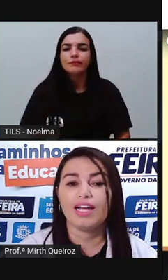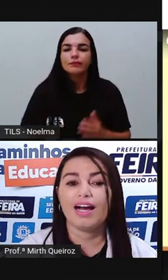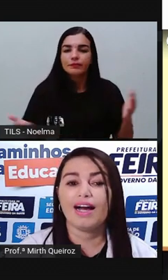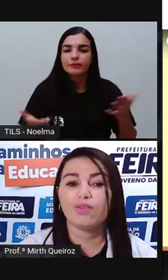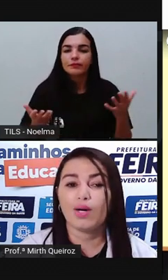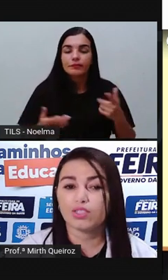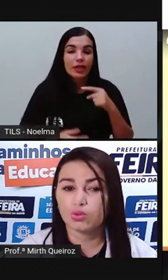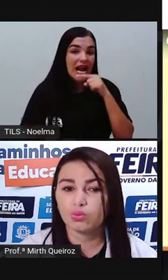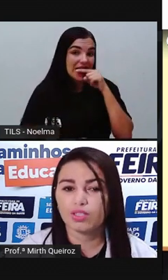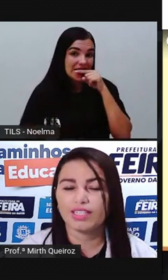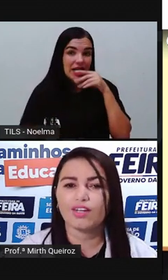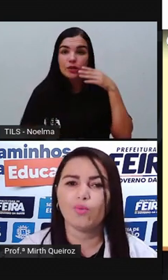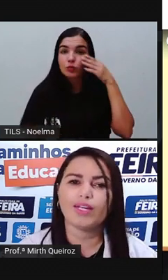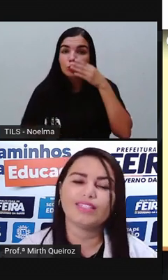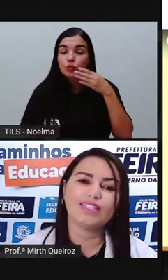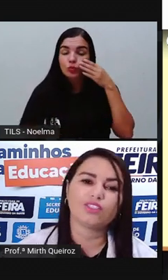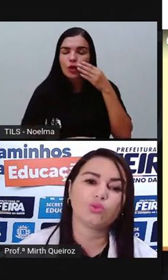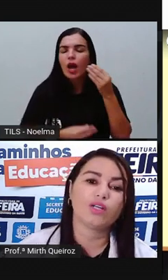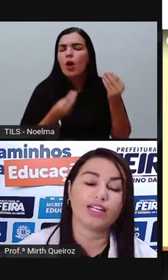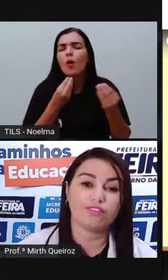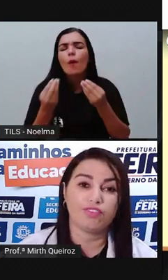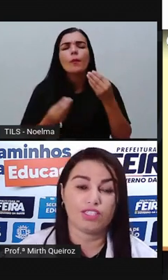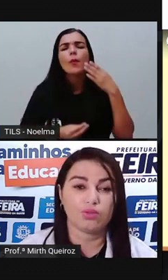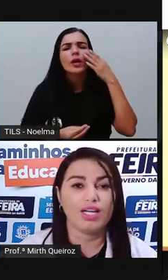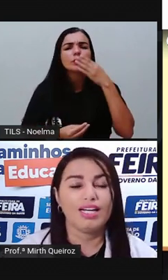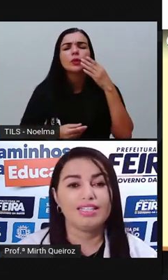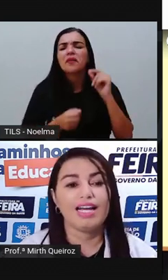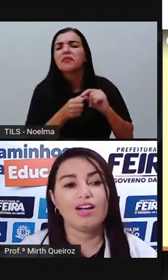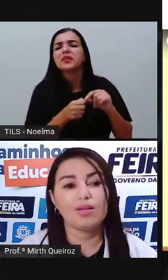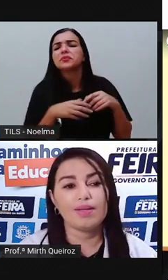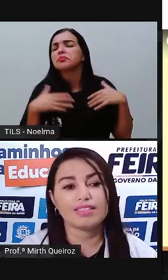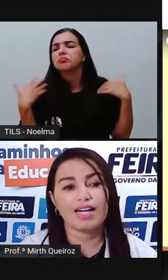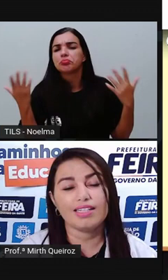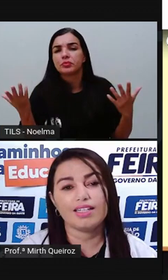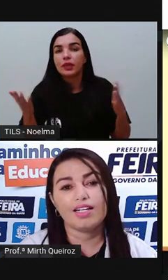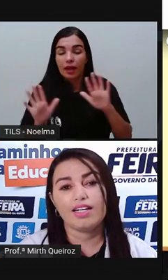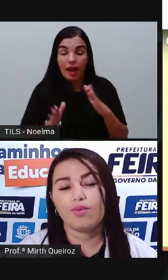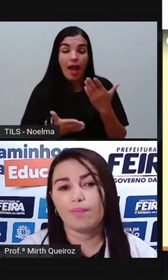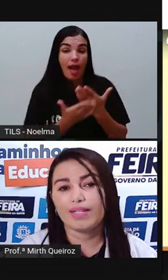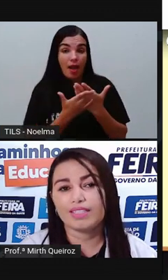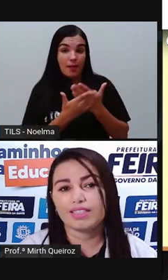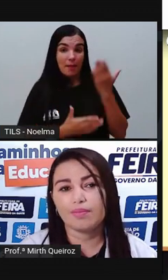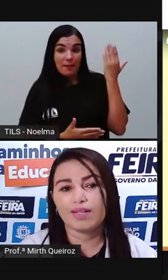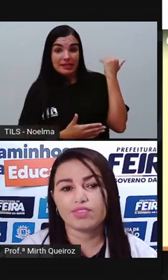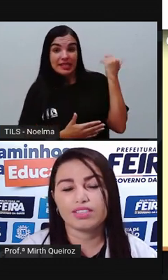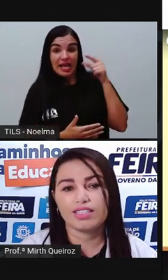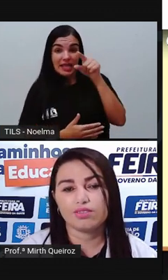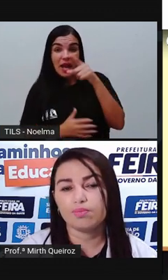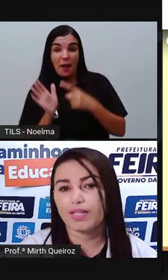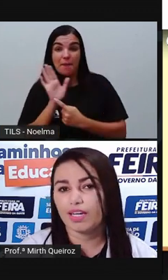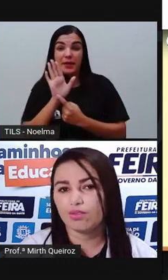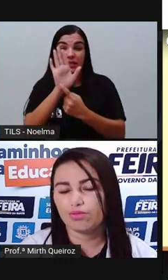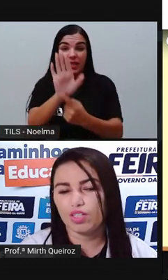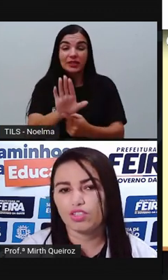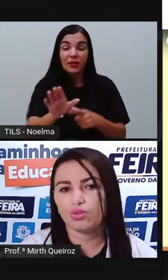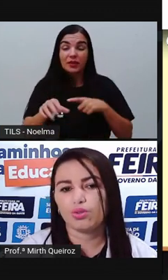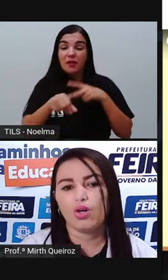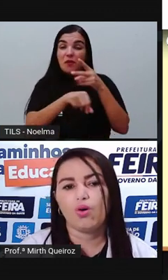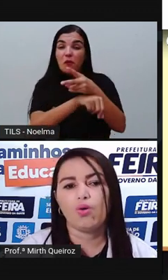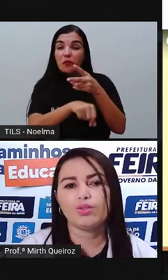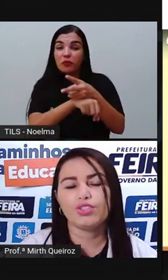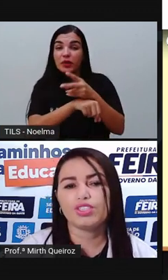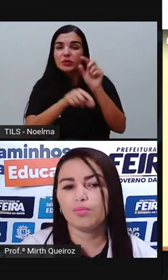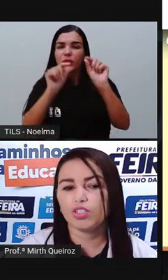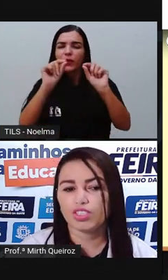sobre o açúcar, né? Como é que esse açúcar era feito? Na aula passada, eu apresentei para vocês um pequeno vídeo